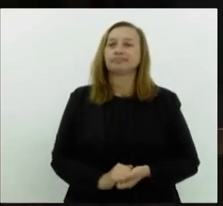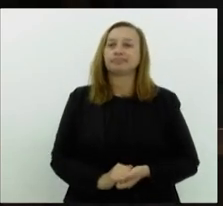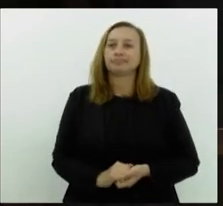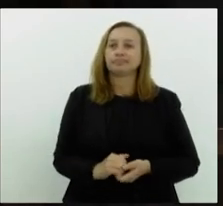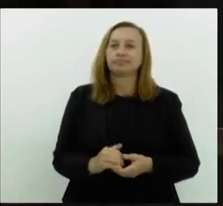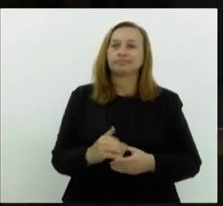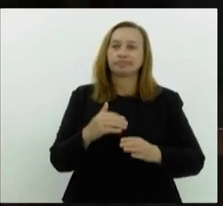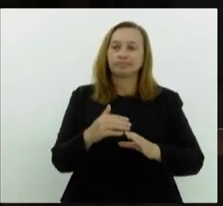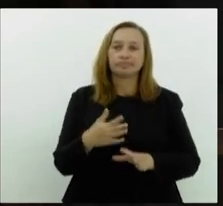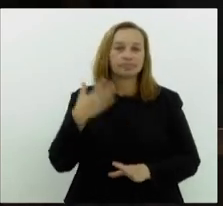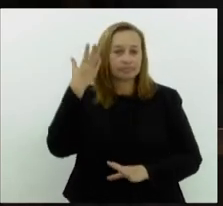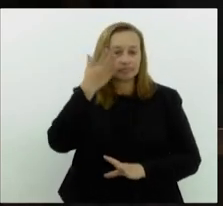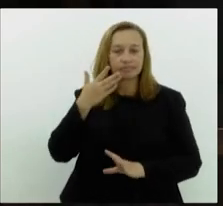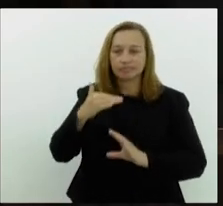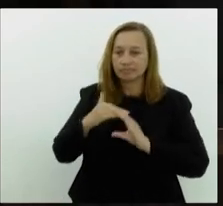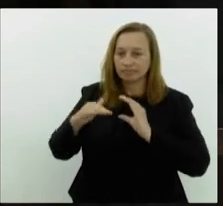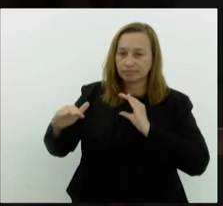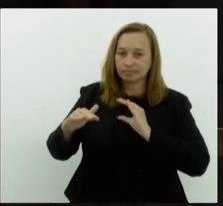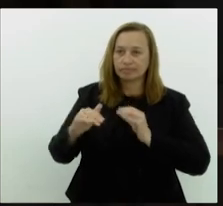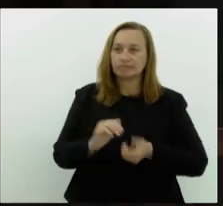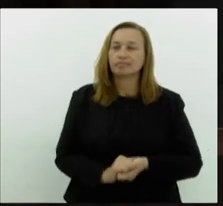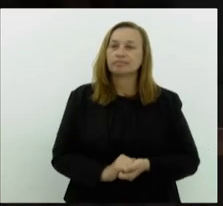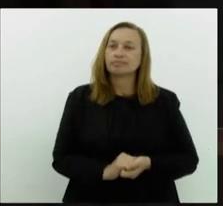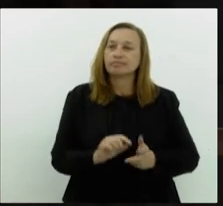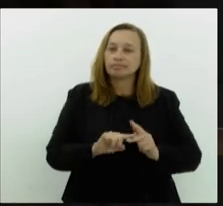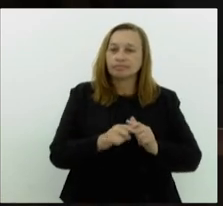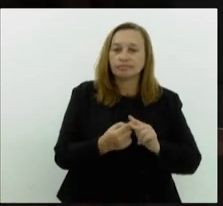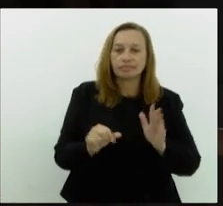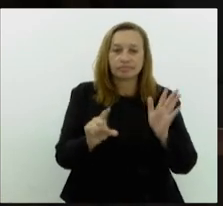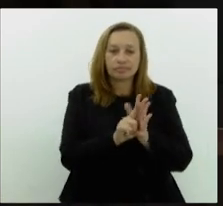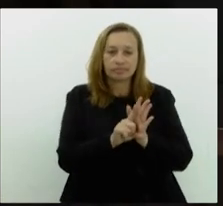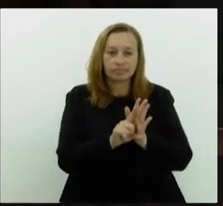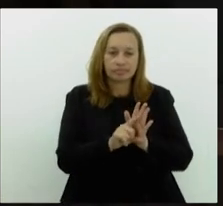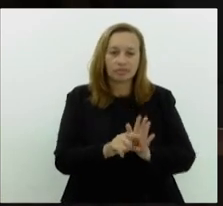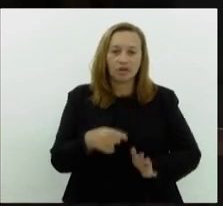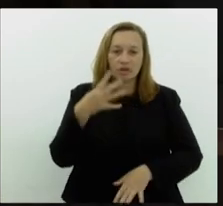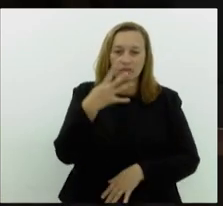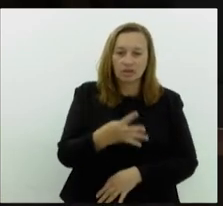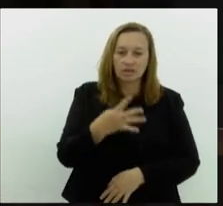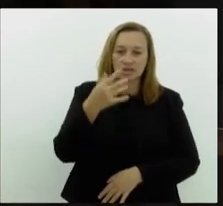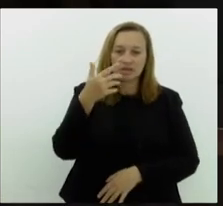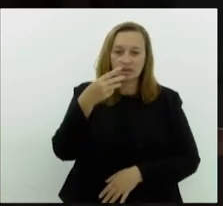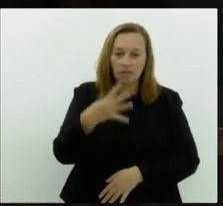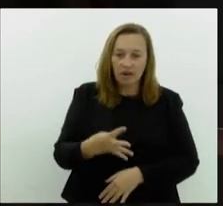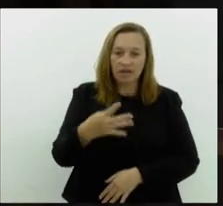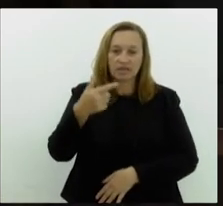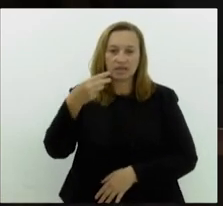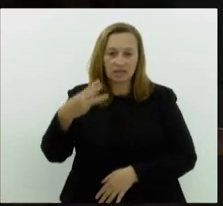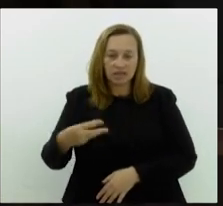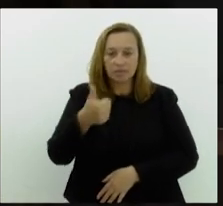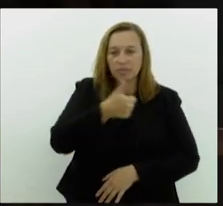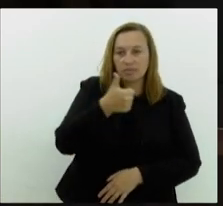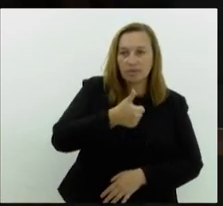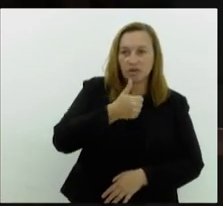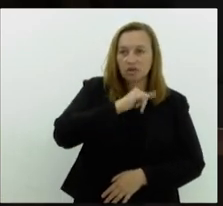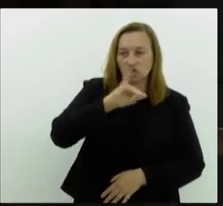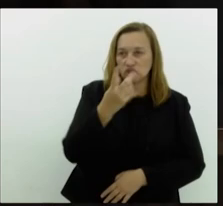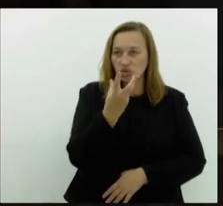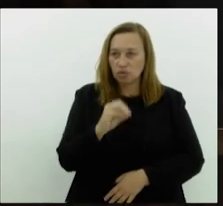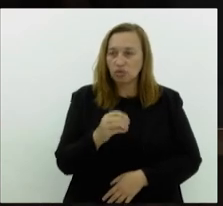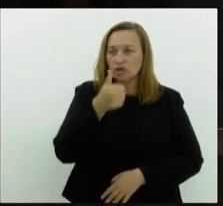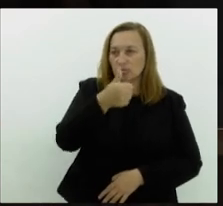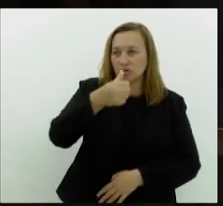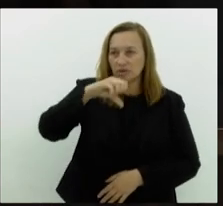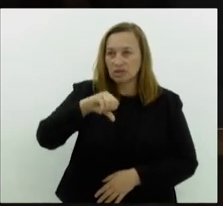envio de mensais dispondo sobre a alteração da lei 443 de 1º de julho de 1981,